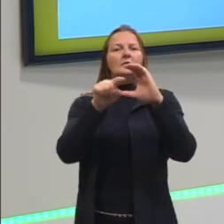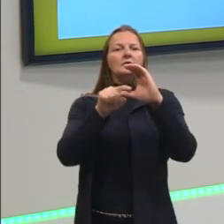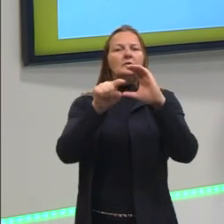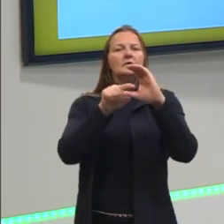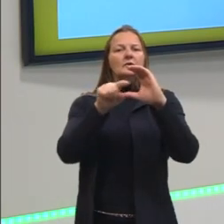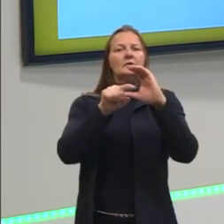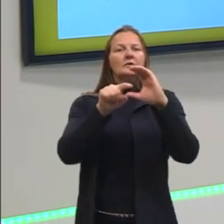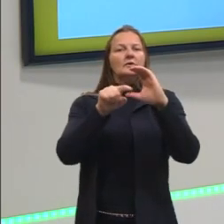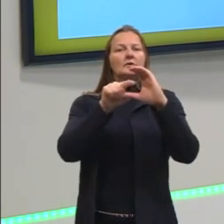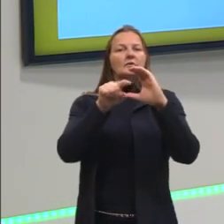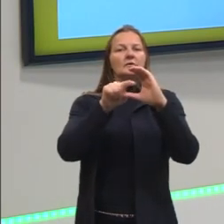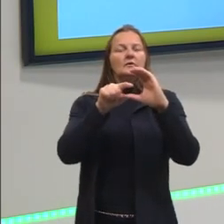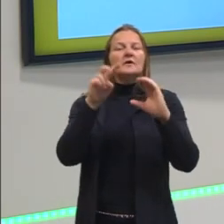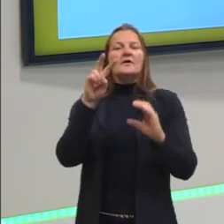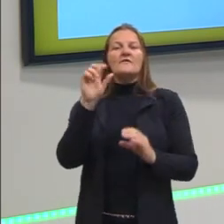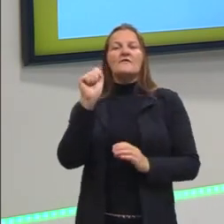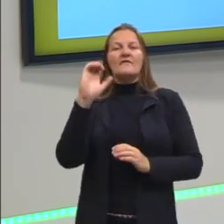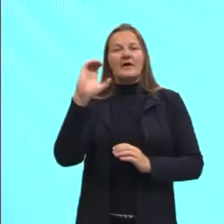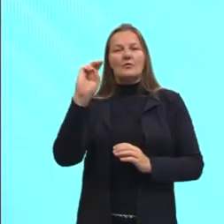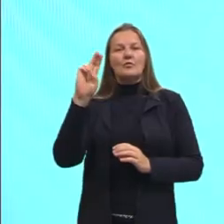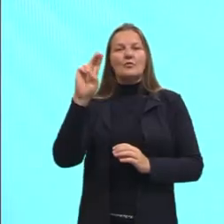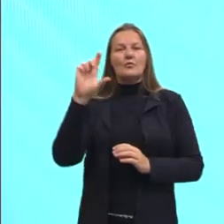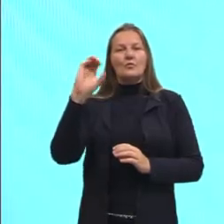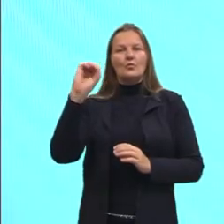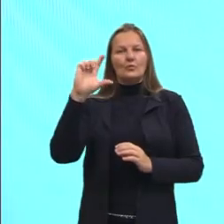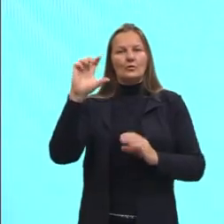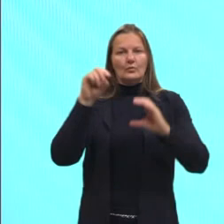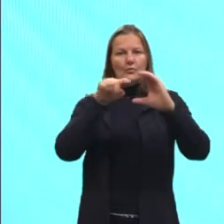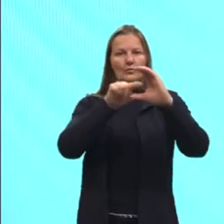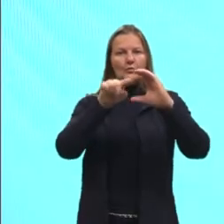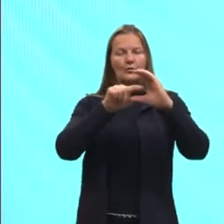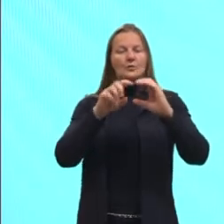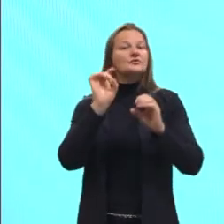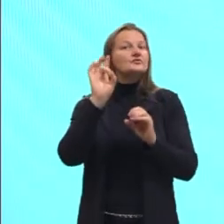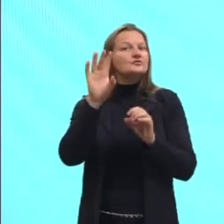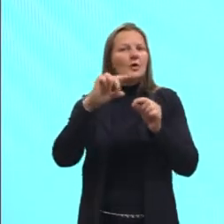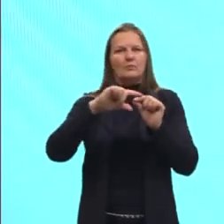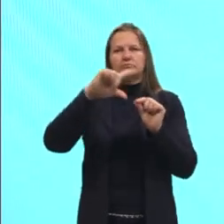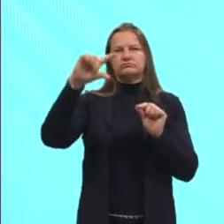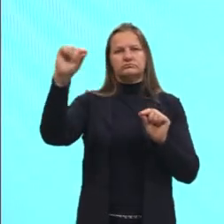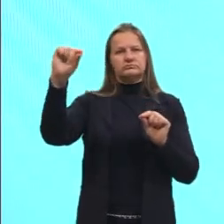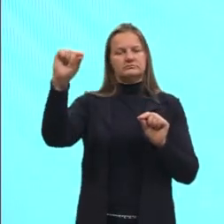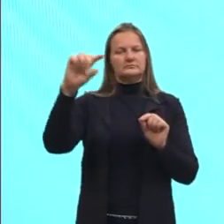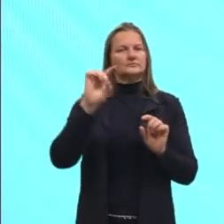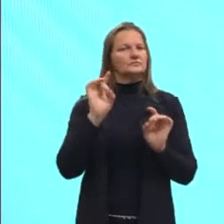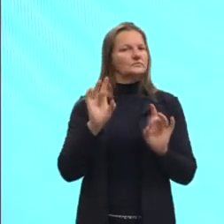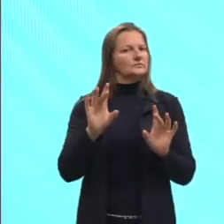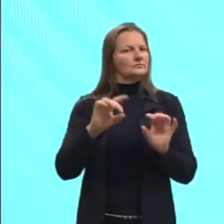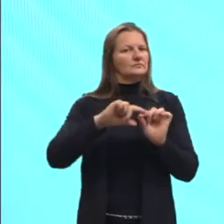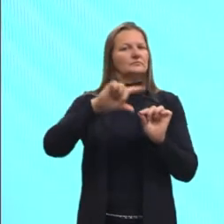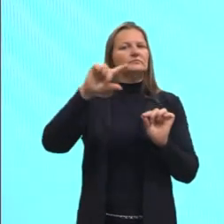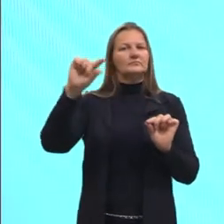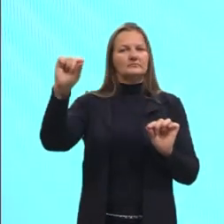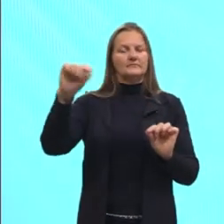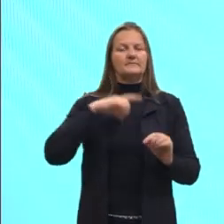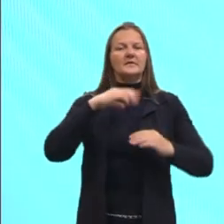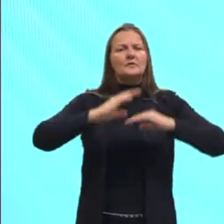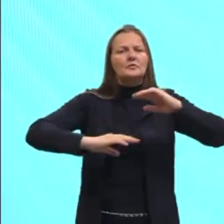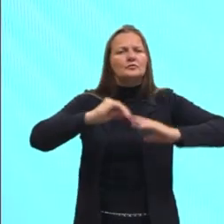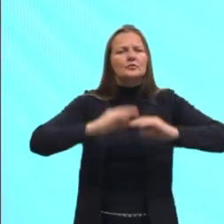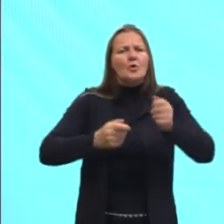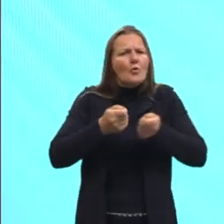plantas, né? Ó, ele é exclusivo das plantas, né? A função dele, ele vai atuar no